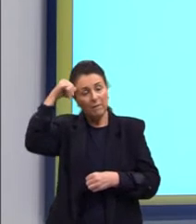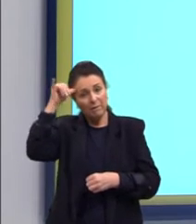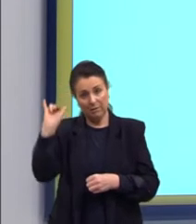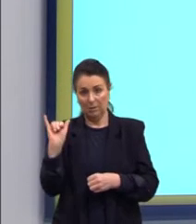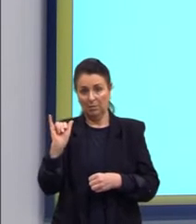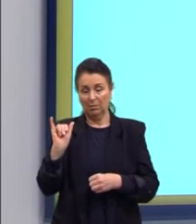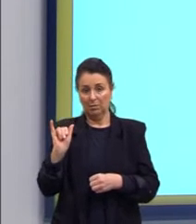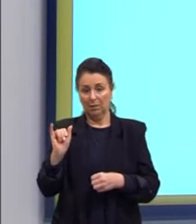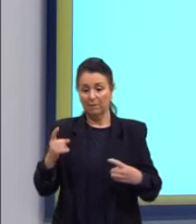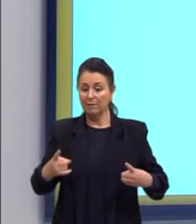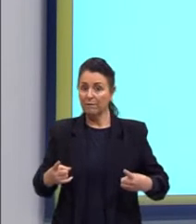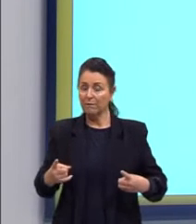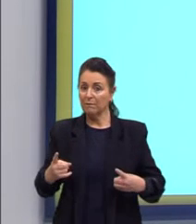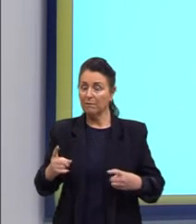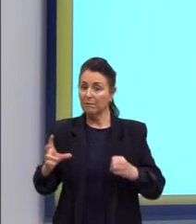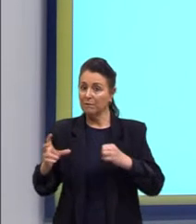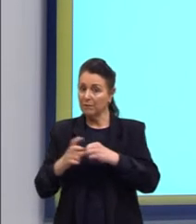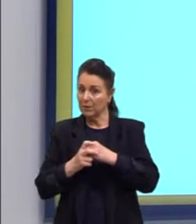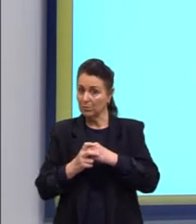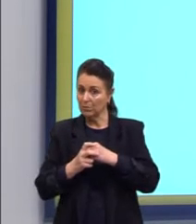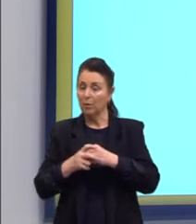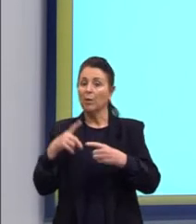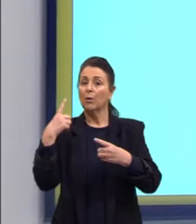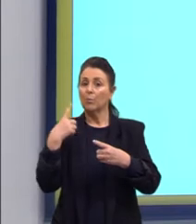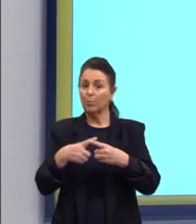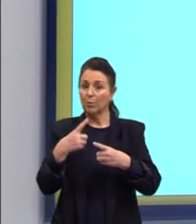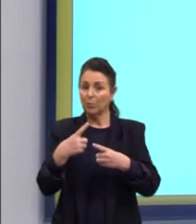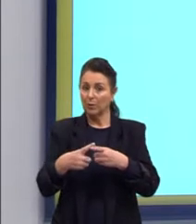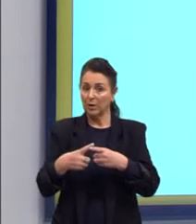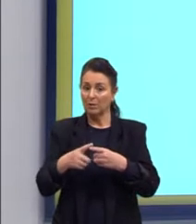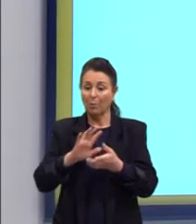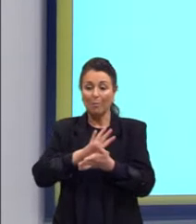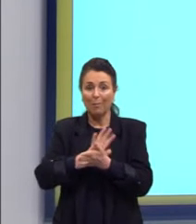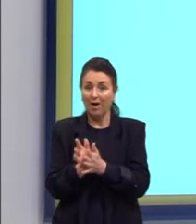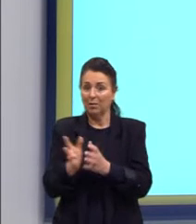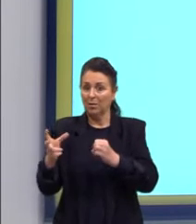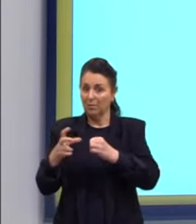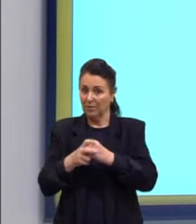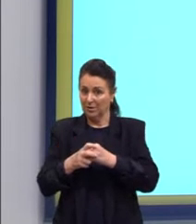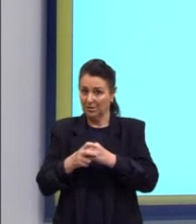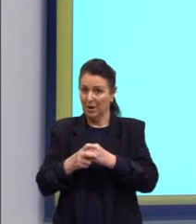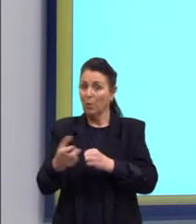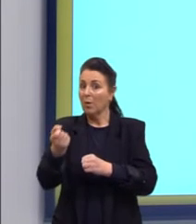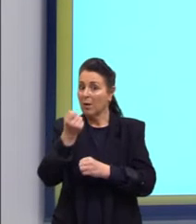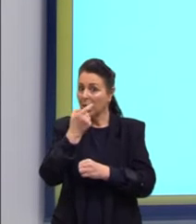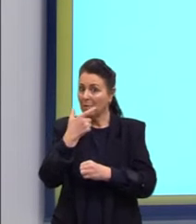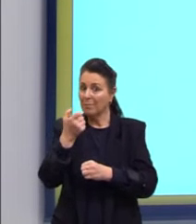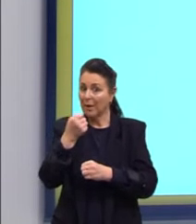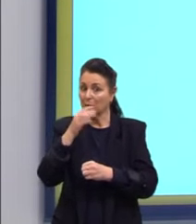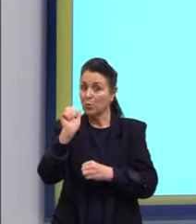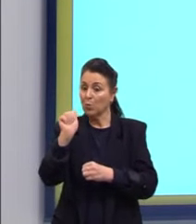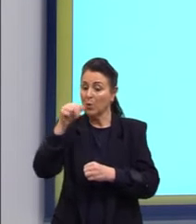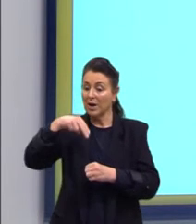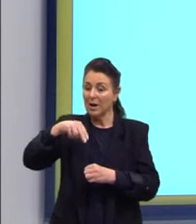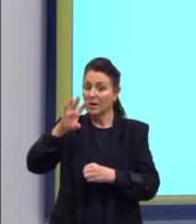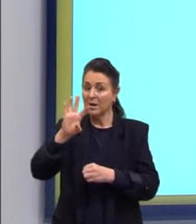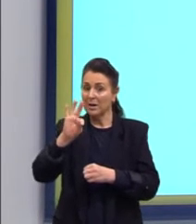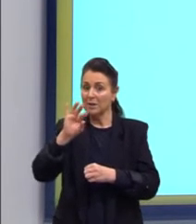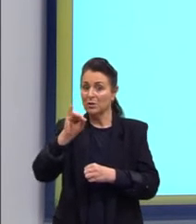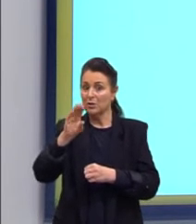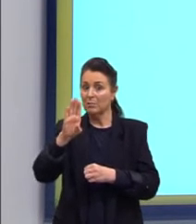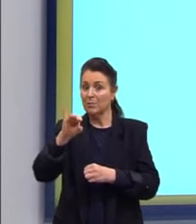virais. Porque eles não vão matar vírus. Os antibióticos, eles não matam vírus.